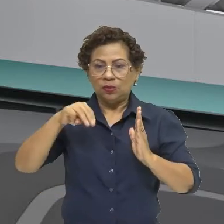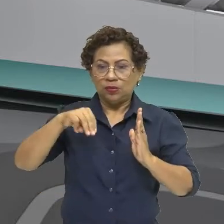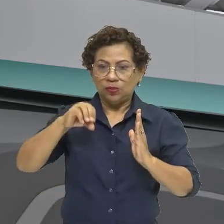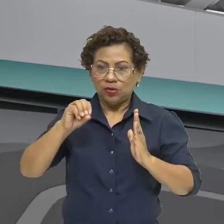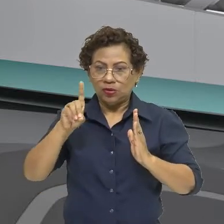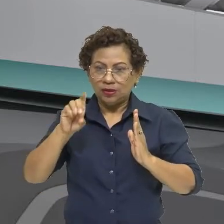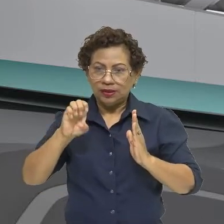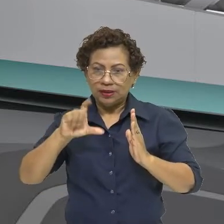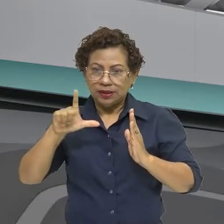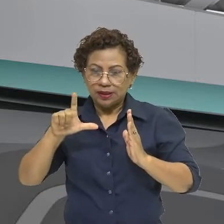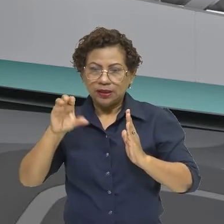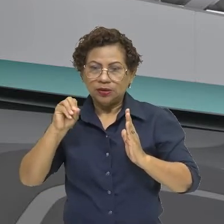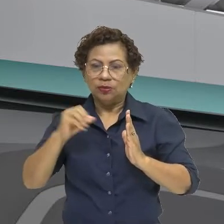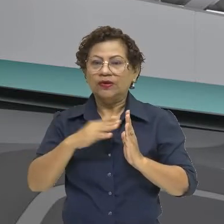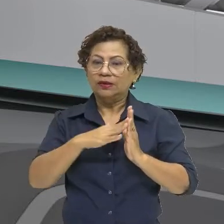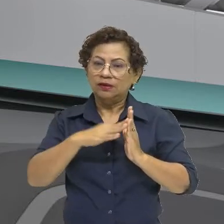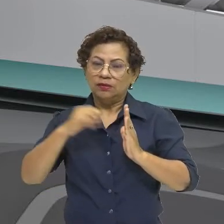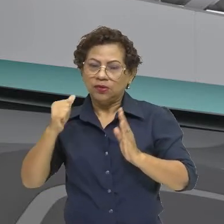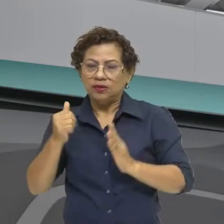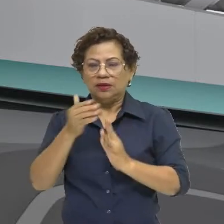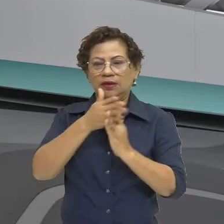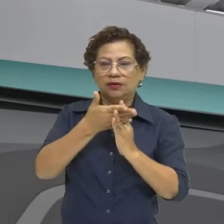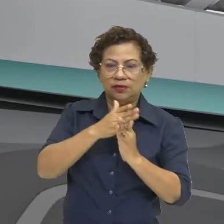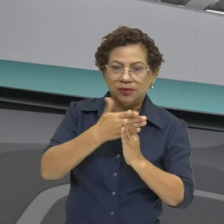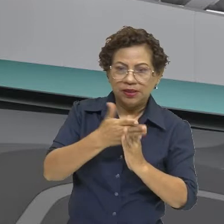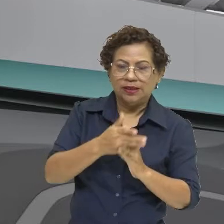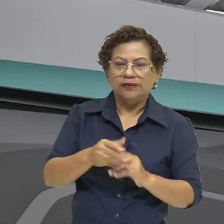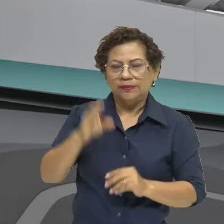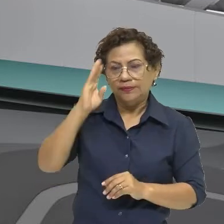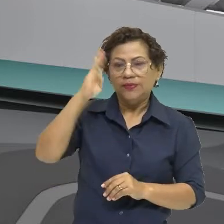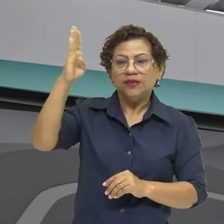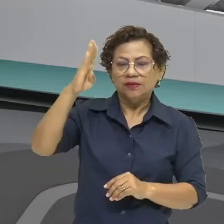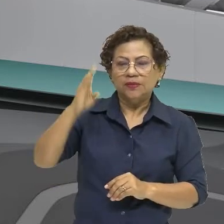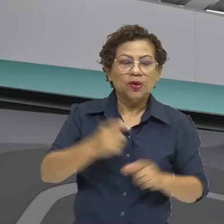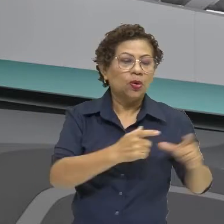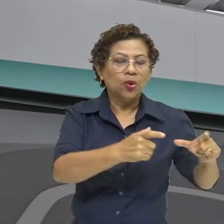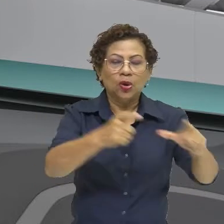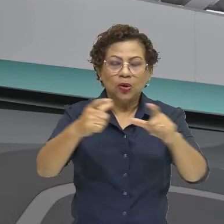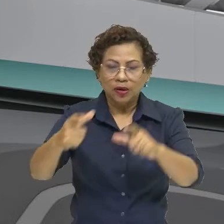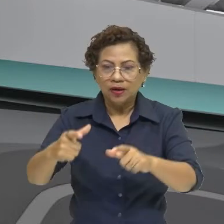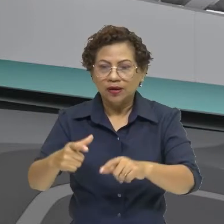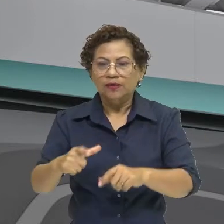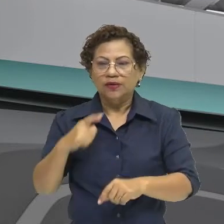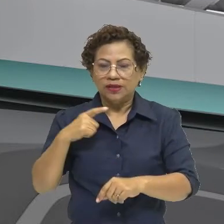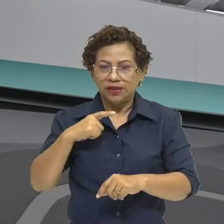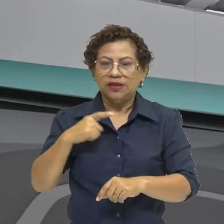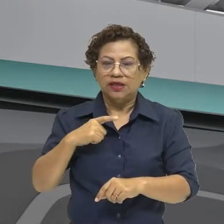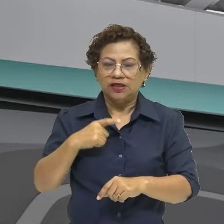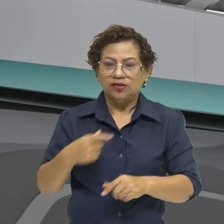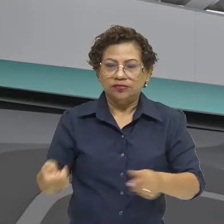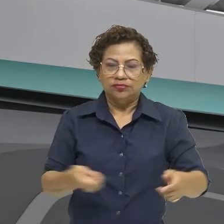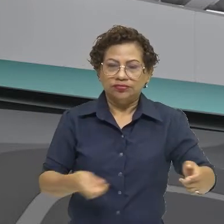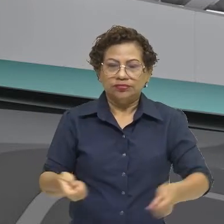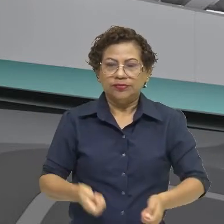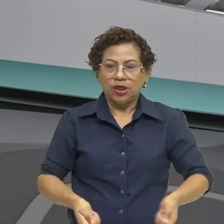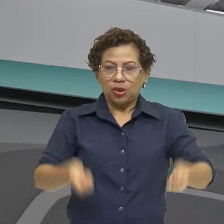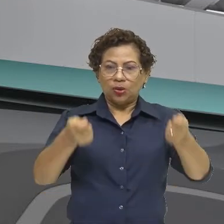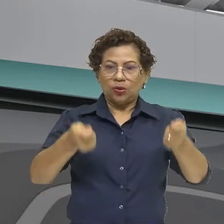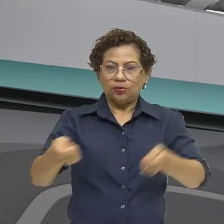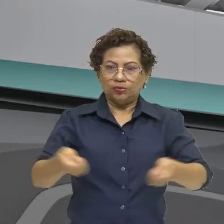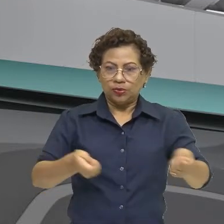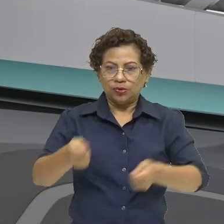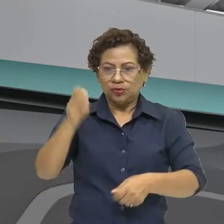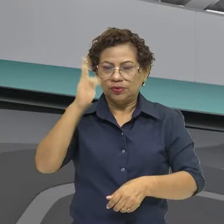Principalmente, nas áreas que tinham a questão do minério. Então, aqui nós temos um exemplo, do interior de uma